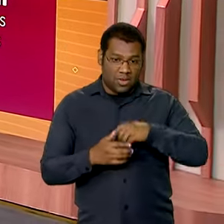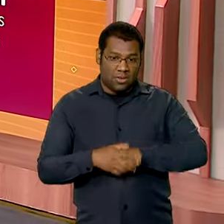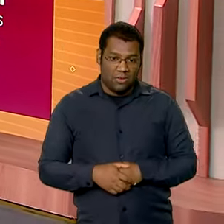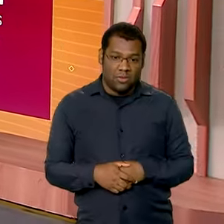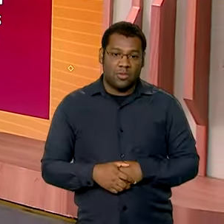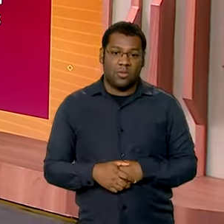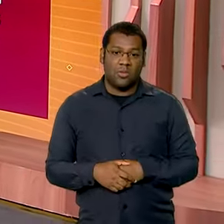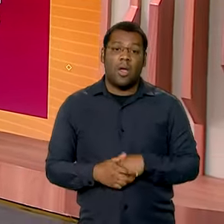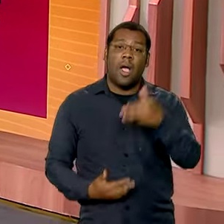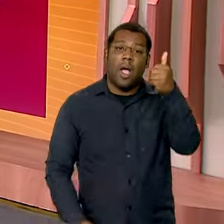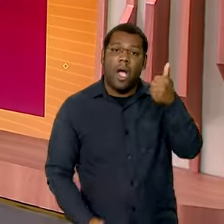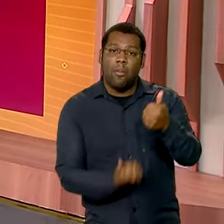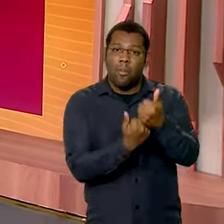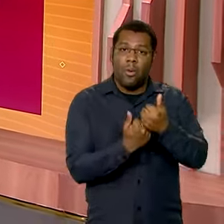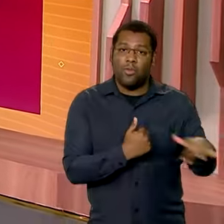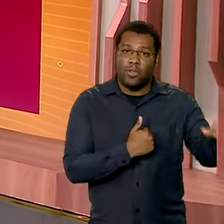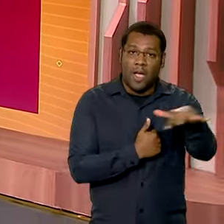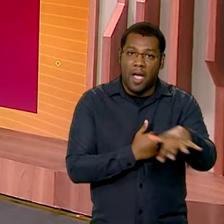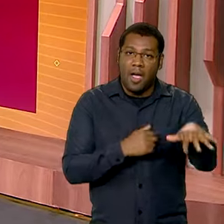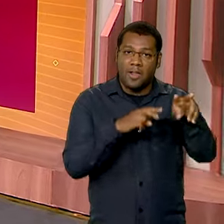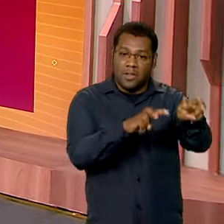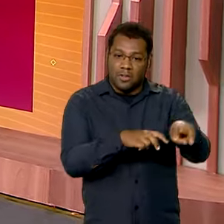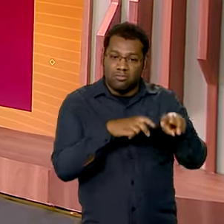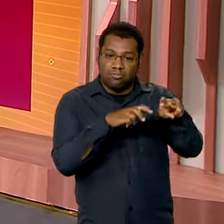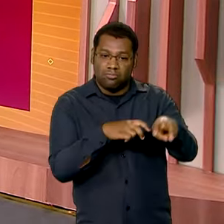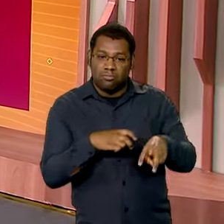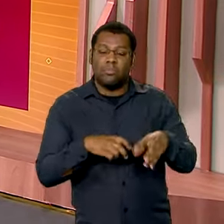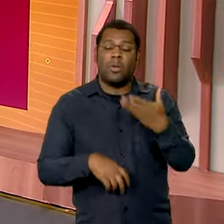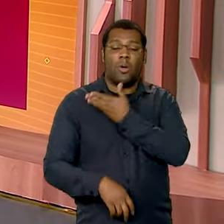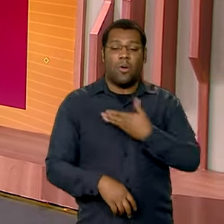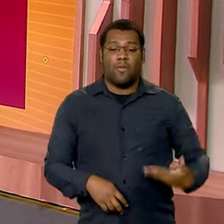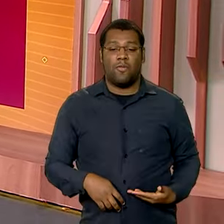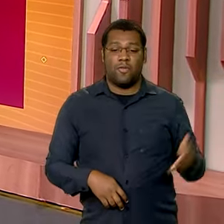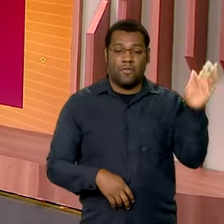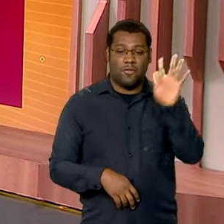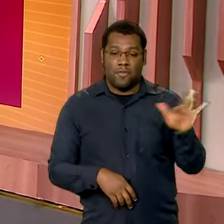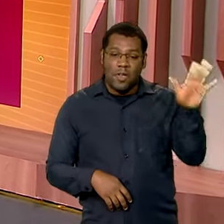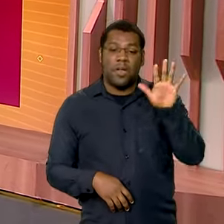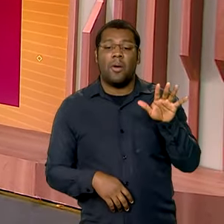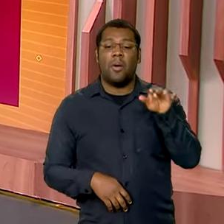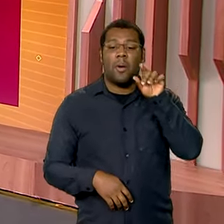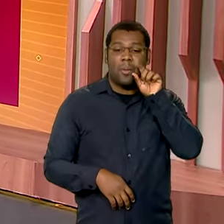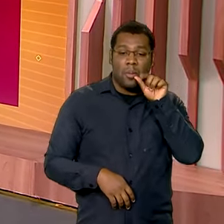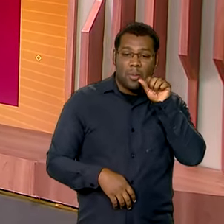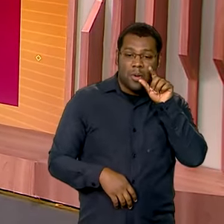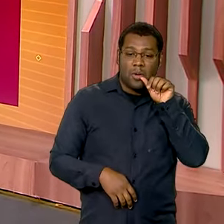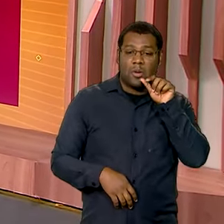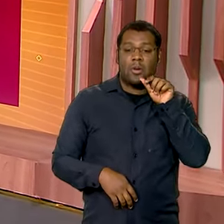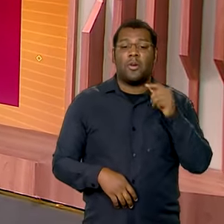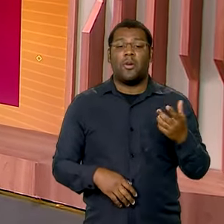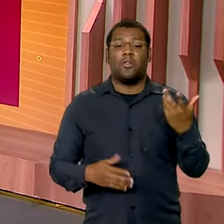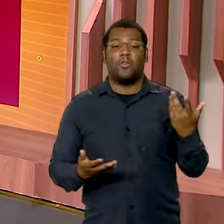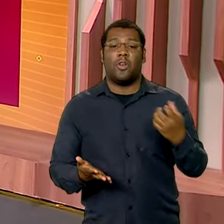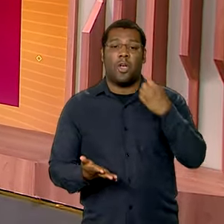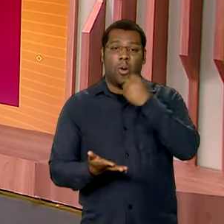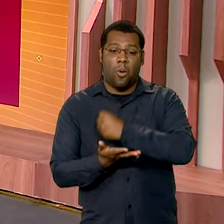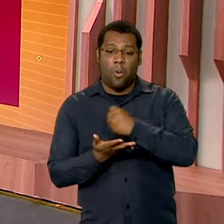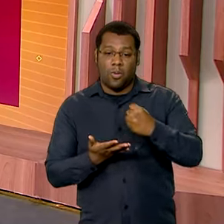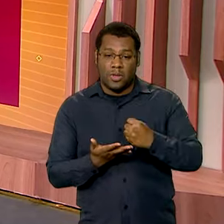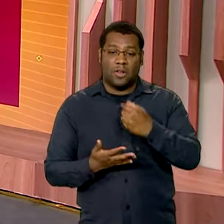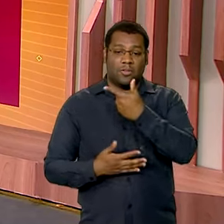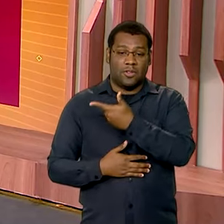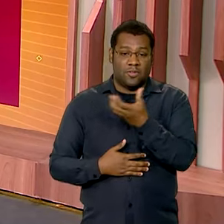agronegócio, o governo federal já assinou este ano, em Maceió, 26 contratos de empréstimo